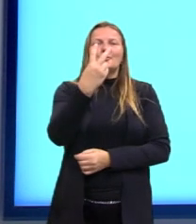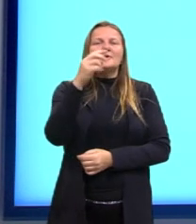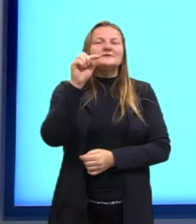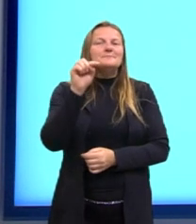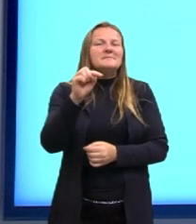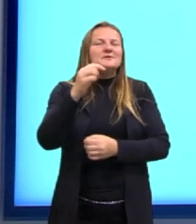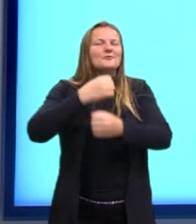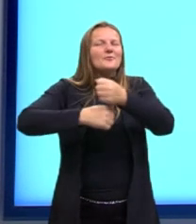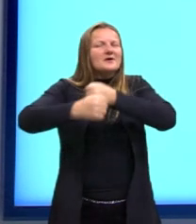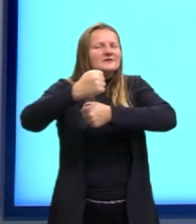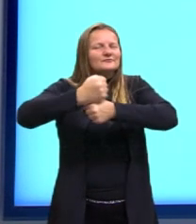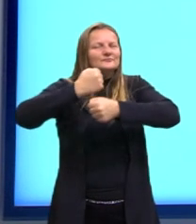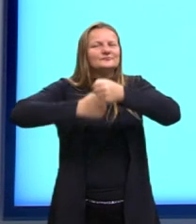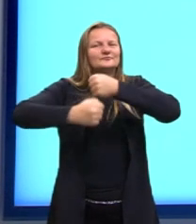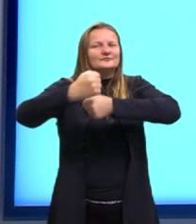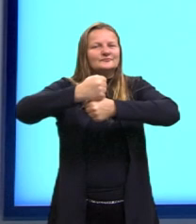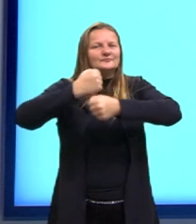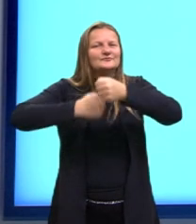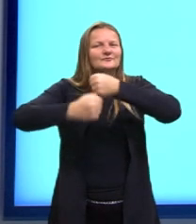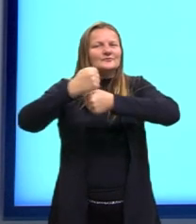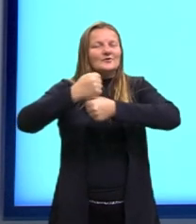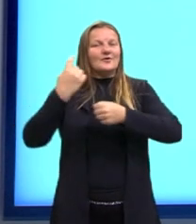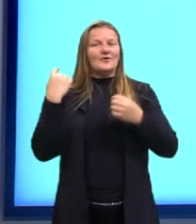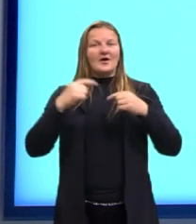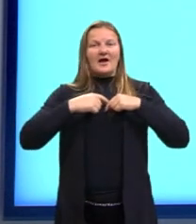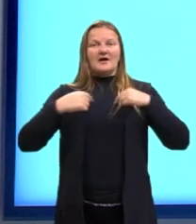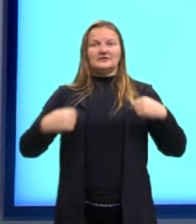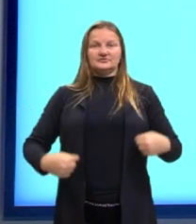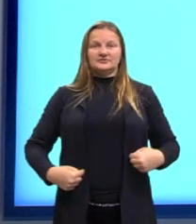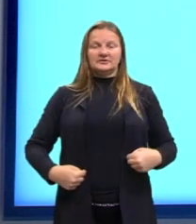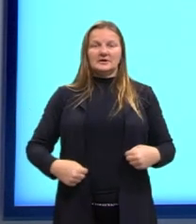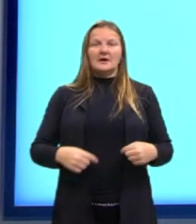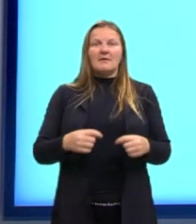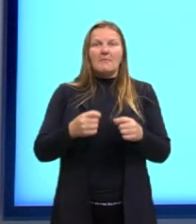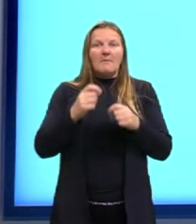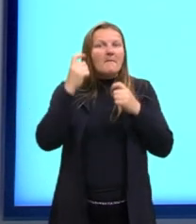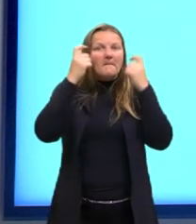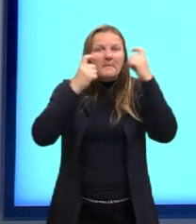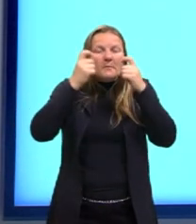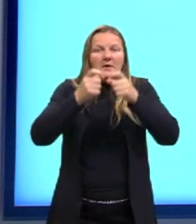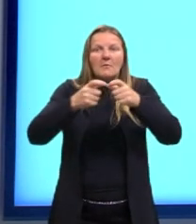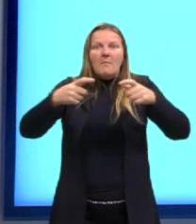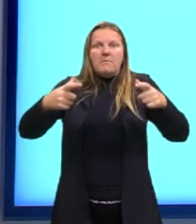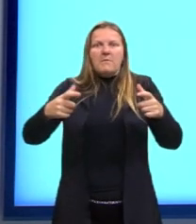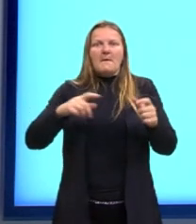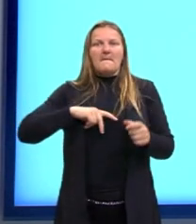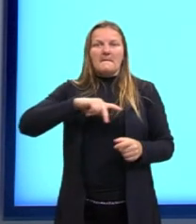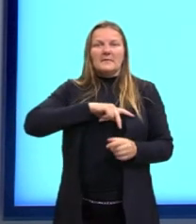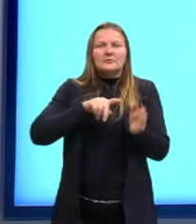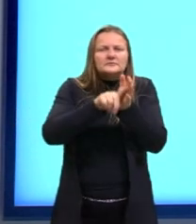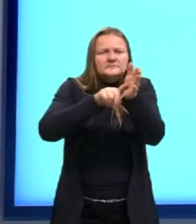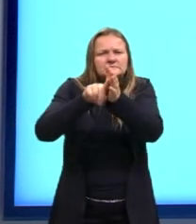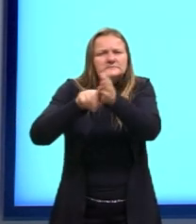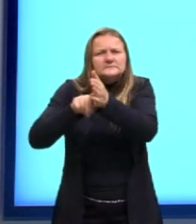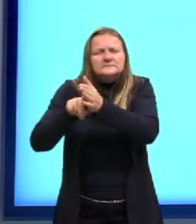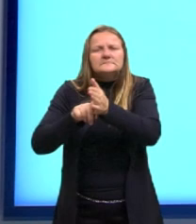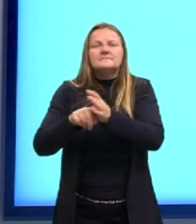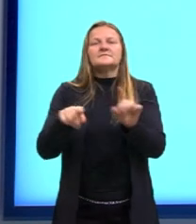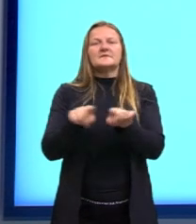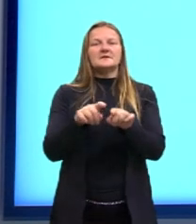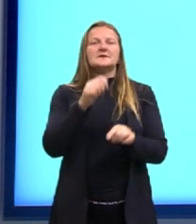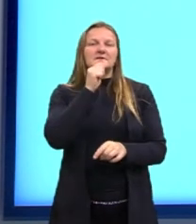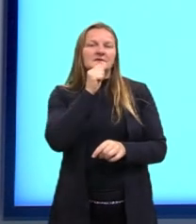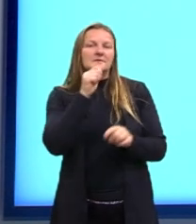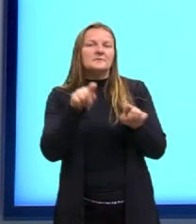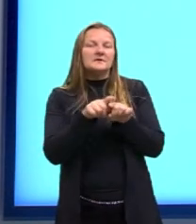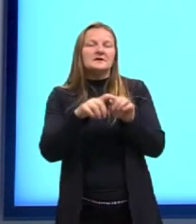a China já se preocupava com o crescimento populacional por meio de censos. Ainda, né,